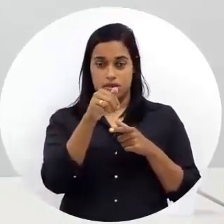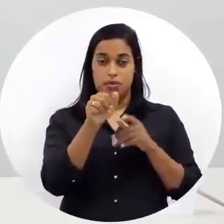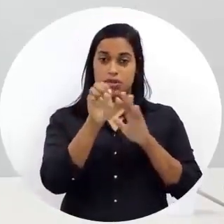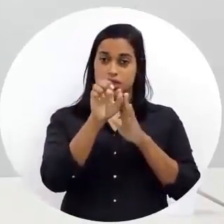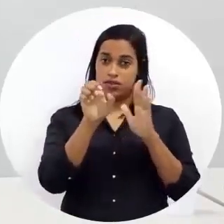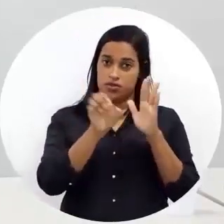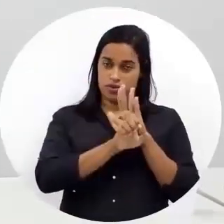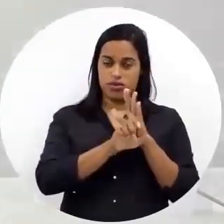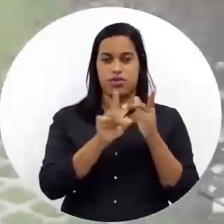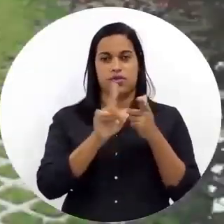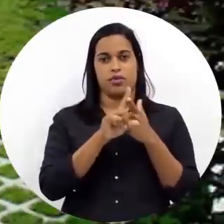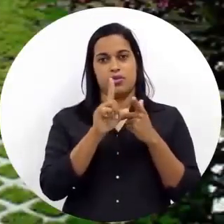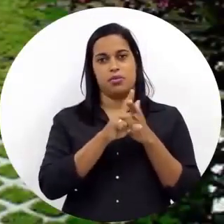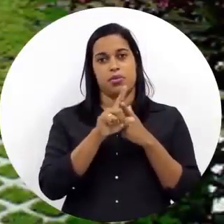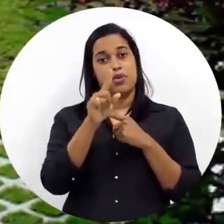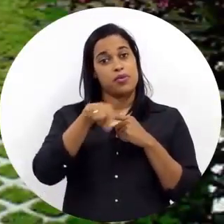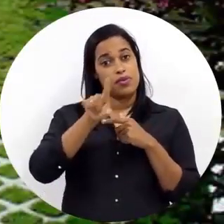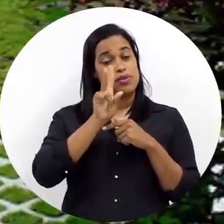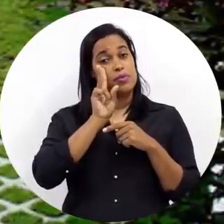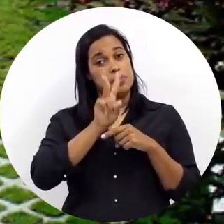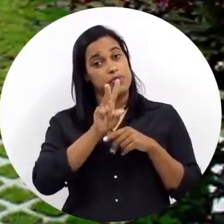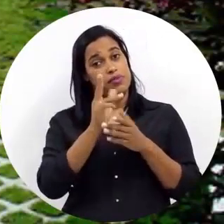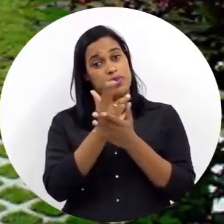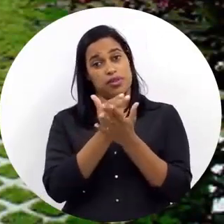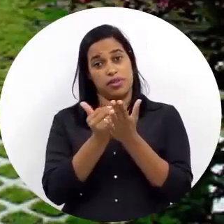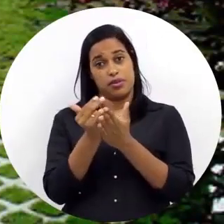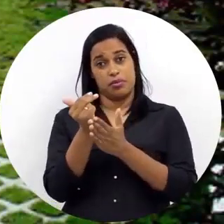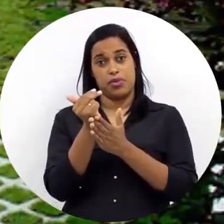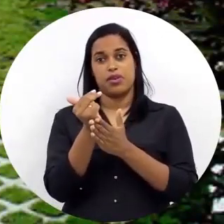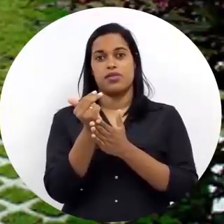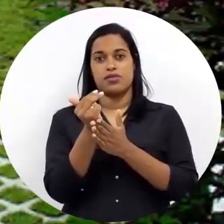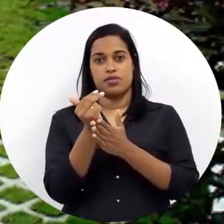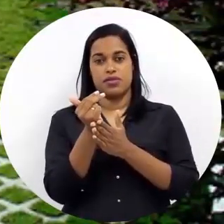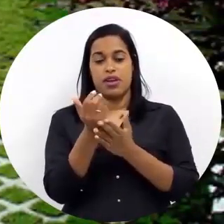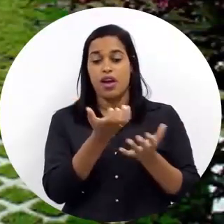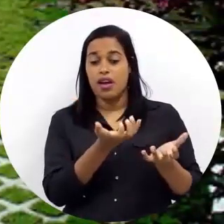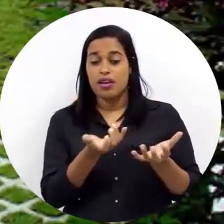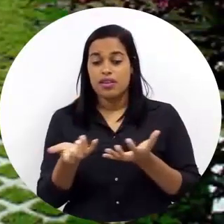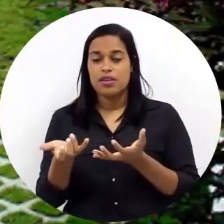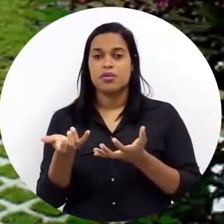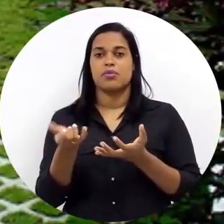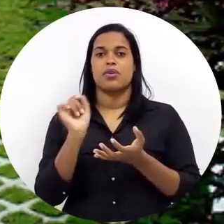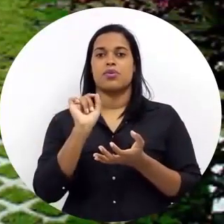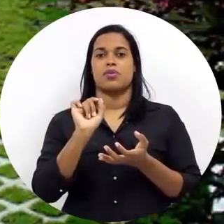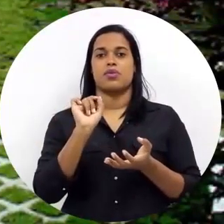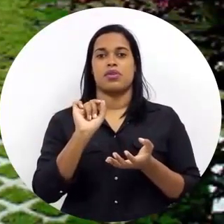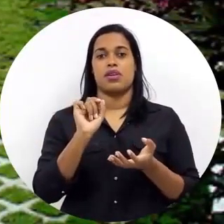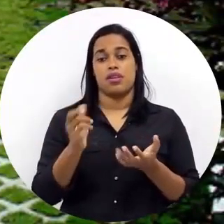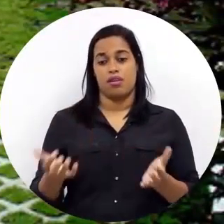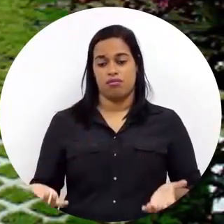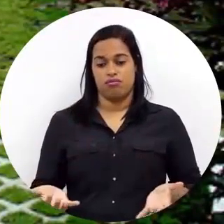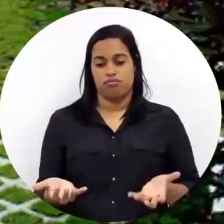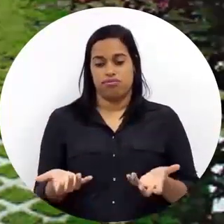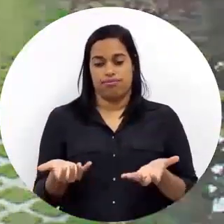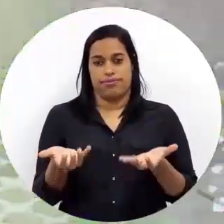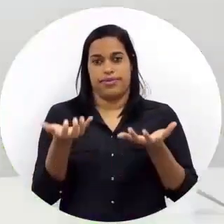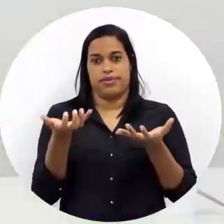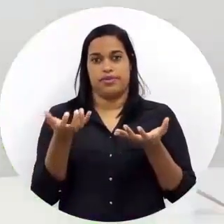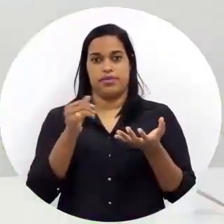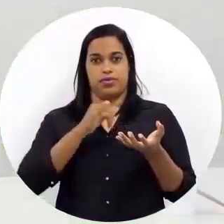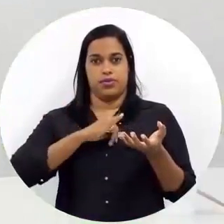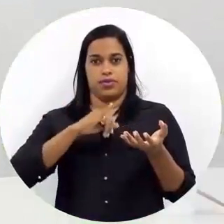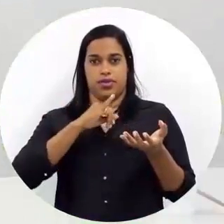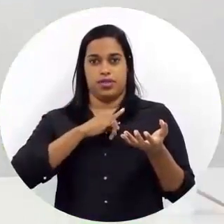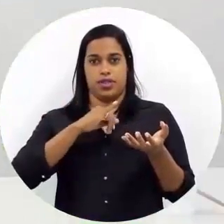é que ele é estrutural, então como você pode ver na imagem, a grama ela cresce